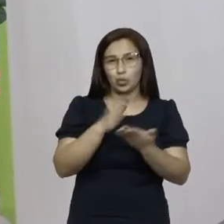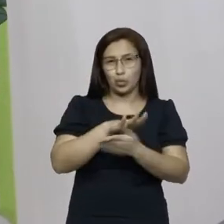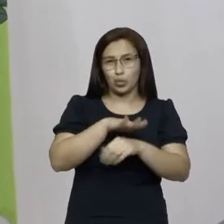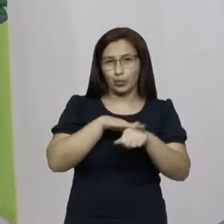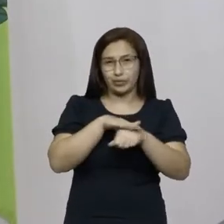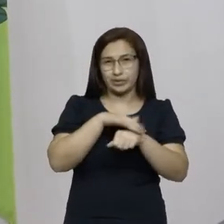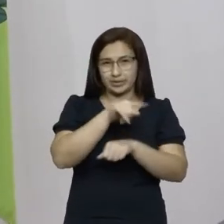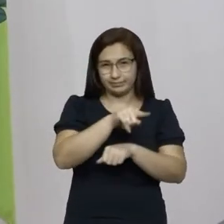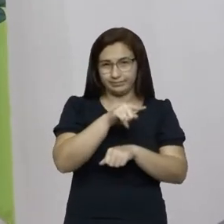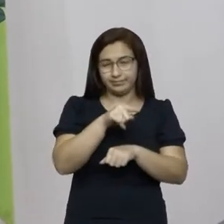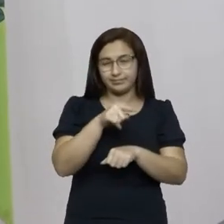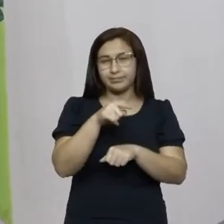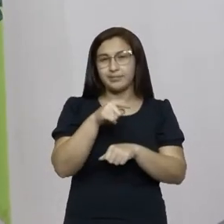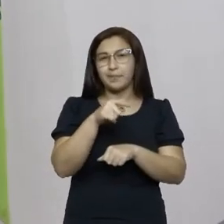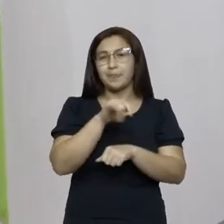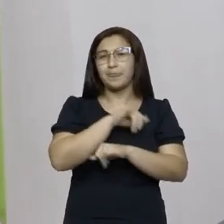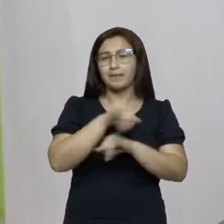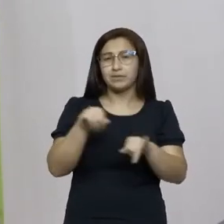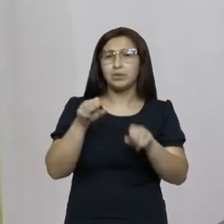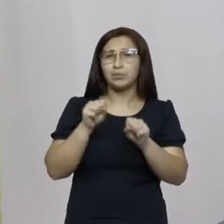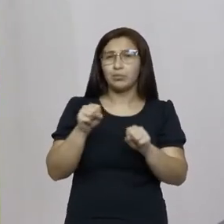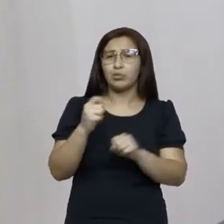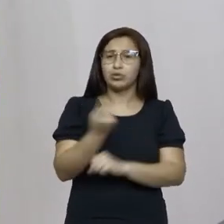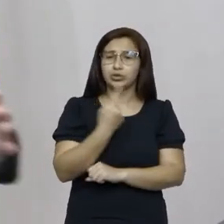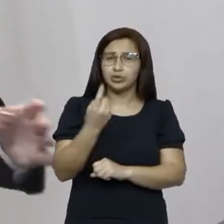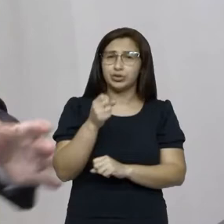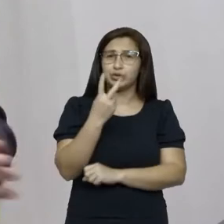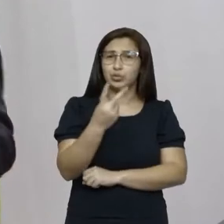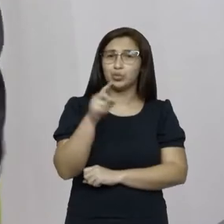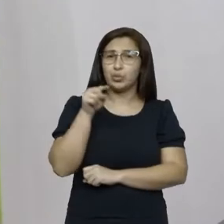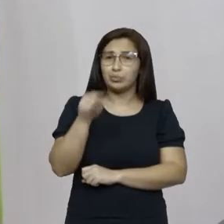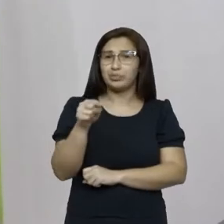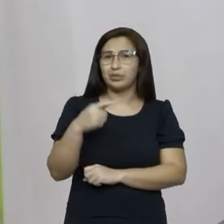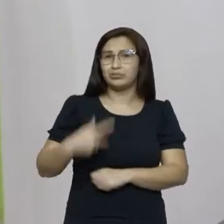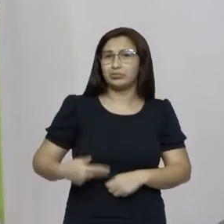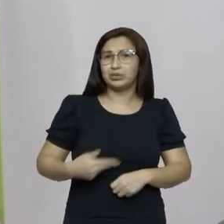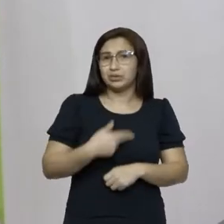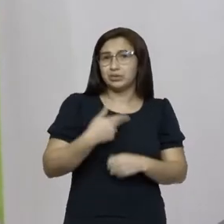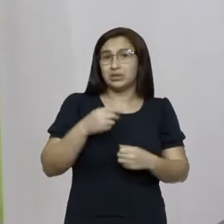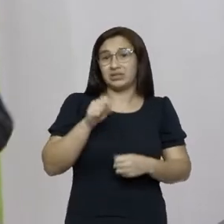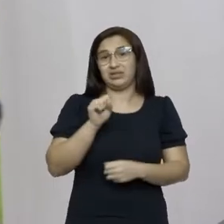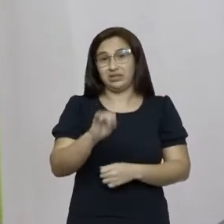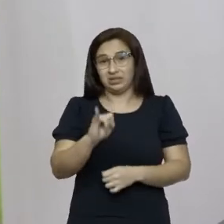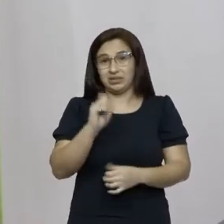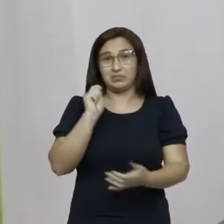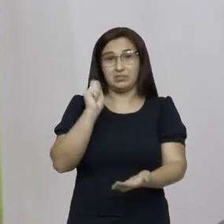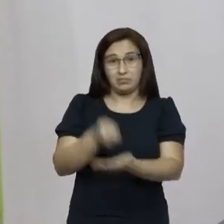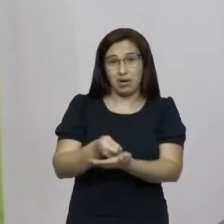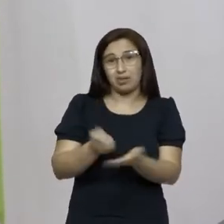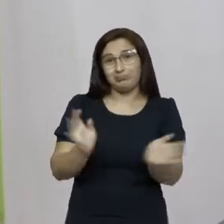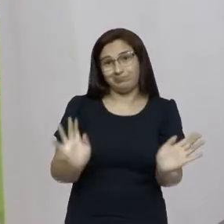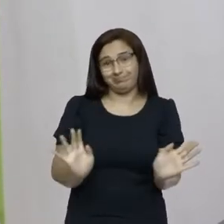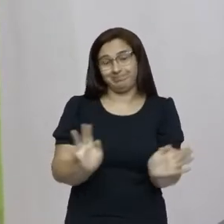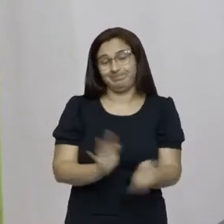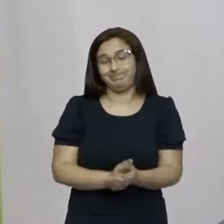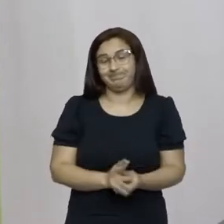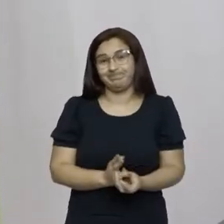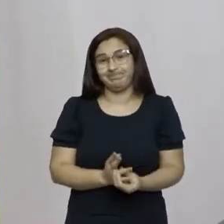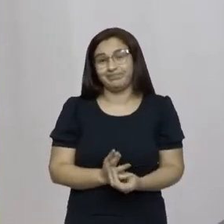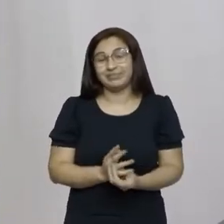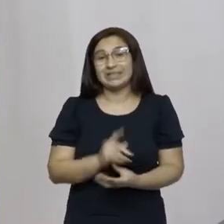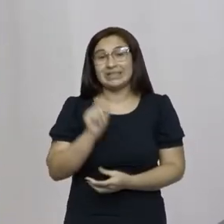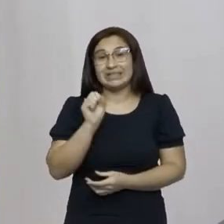eles sozinhos podem fazer duas mil cirurgias basta que haja condições de pagamento então se há